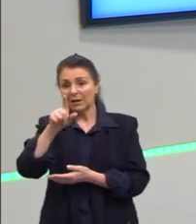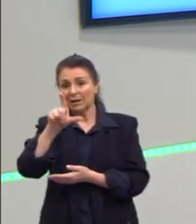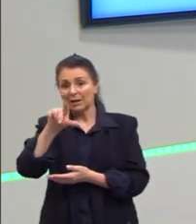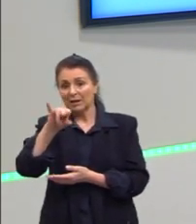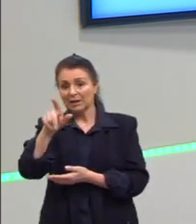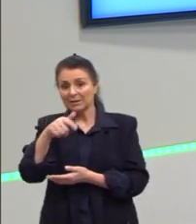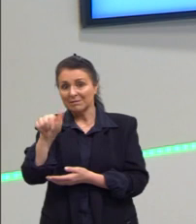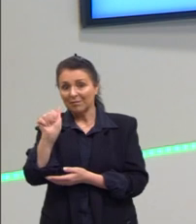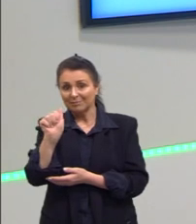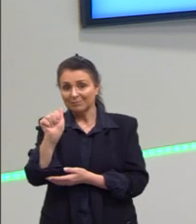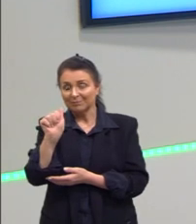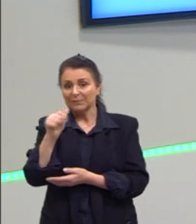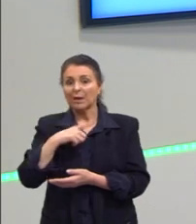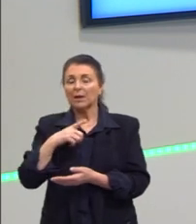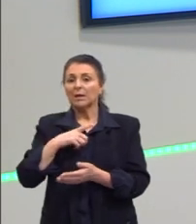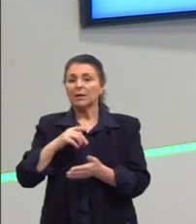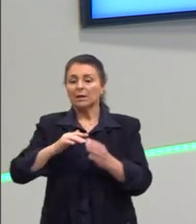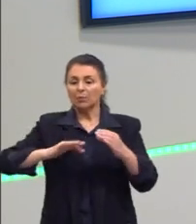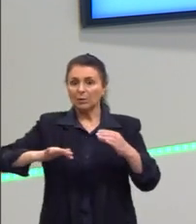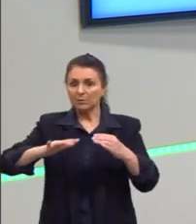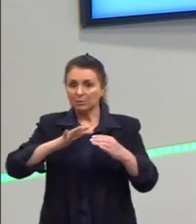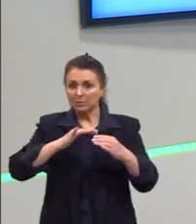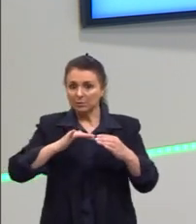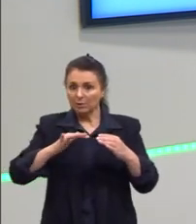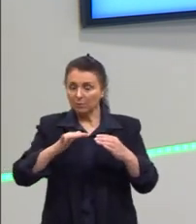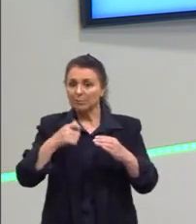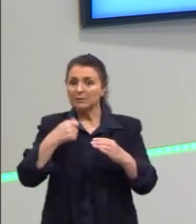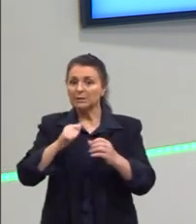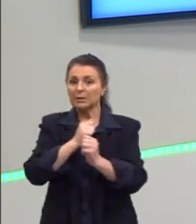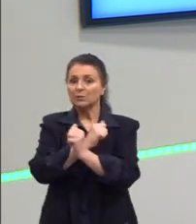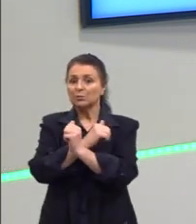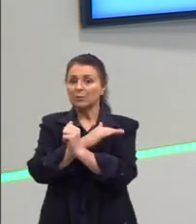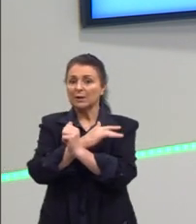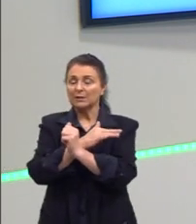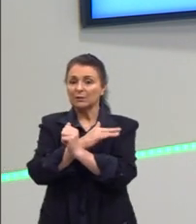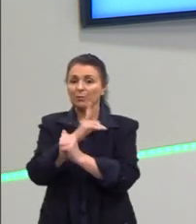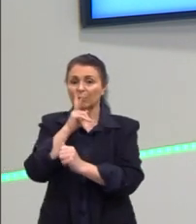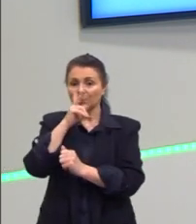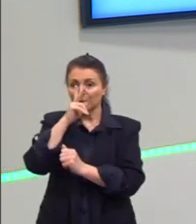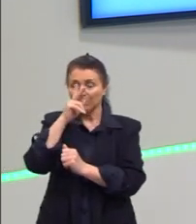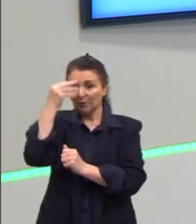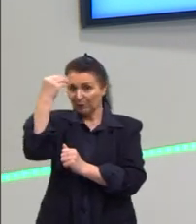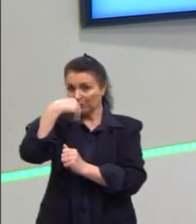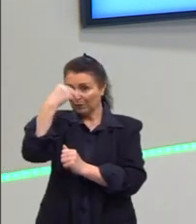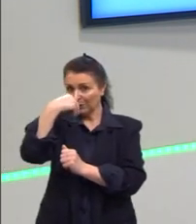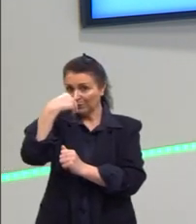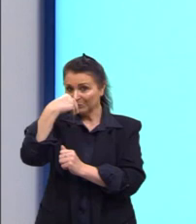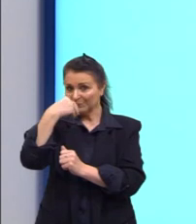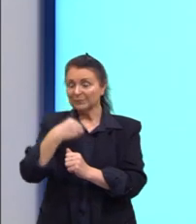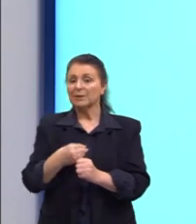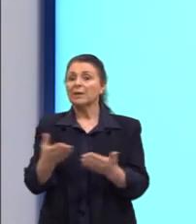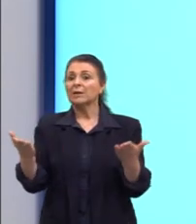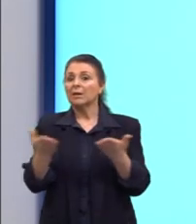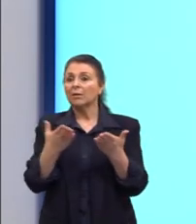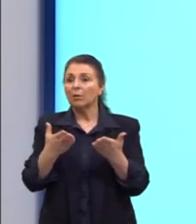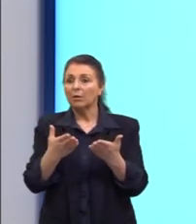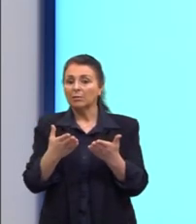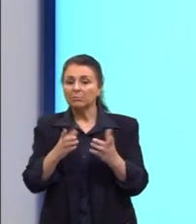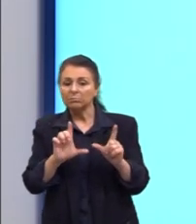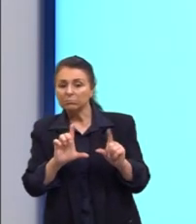é aquela que apresenta um ácido fraco, tá? Que, nas nossas alternativas,